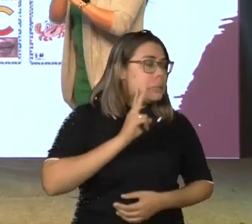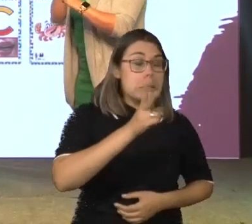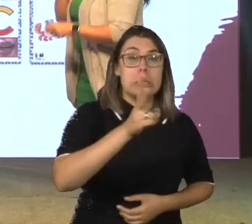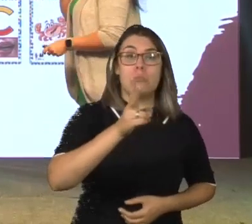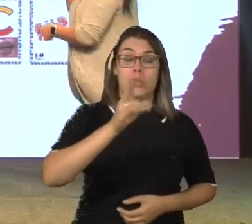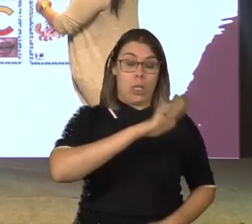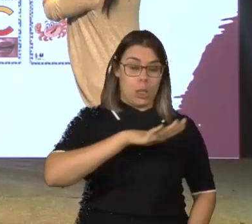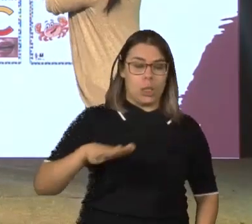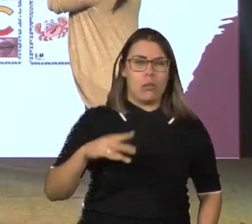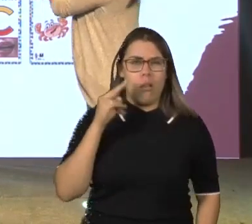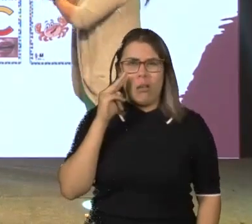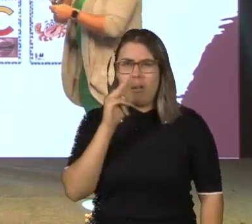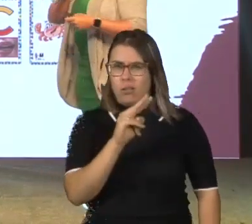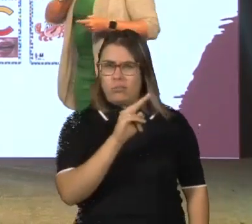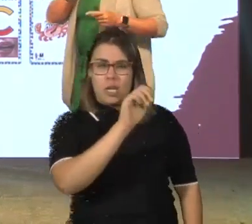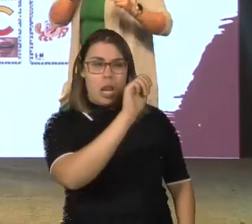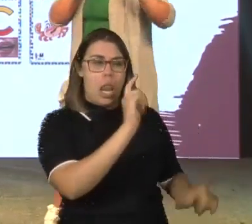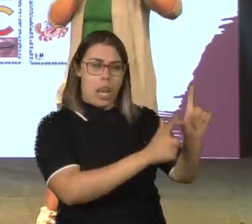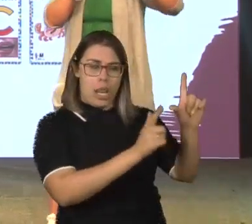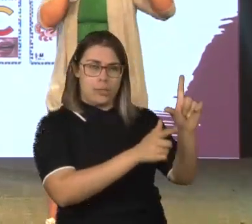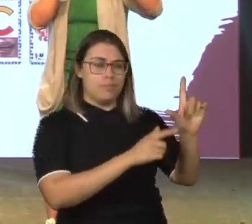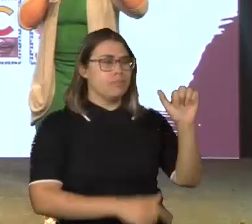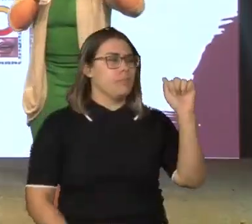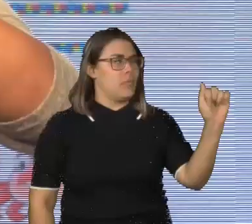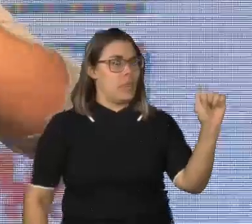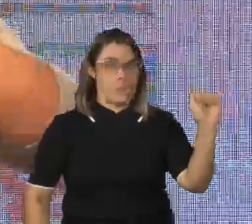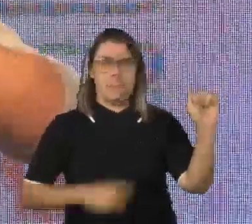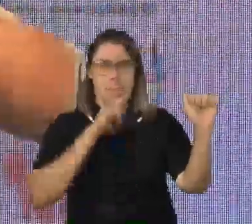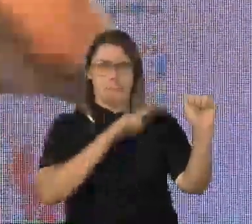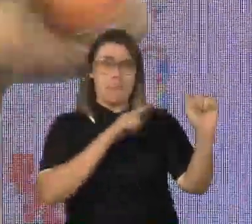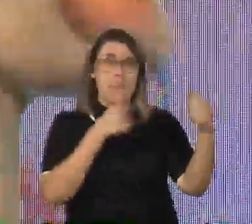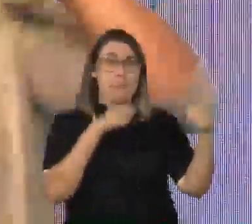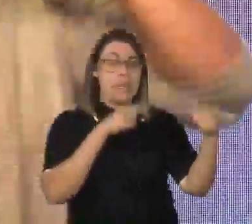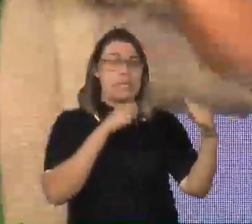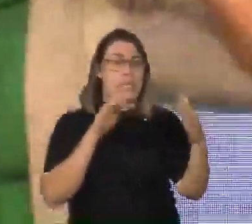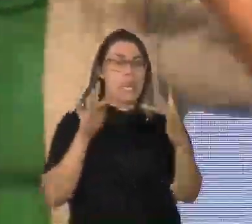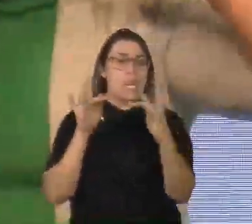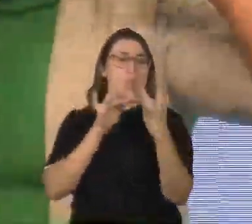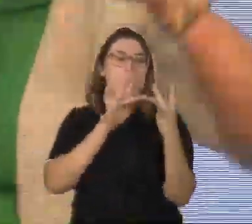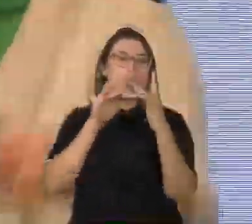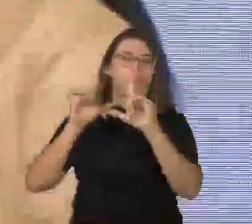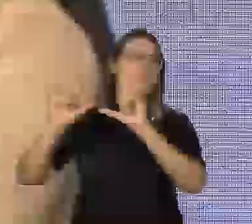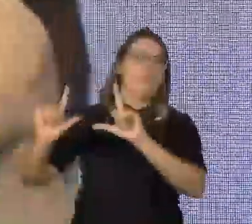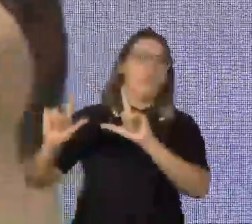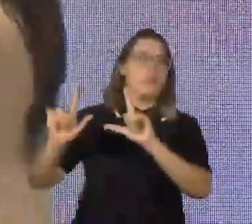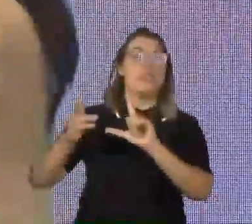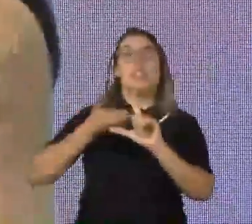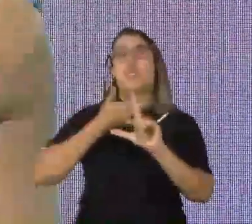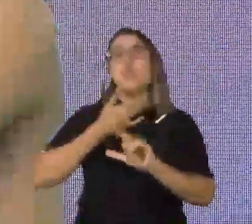a criança olha para a letra e ela não faz a relação com o som, podemos apresentar